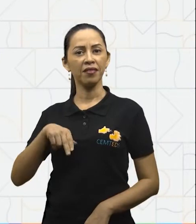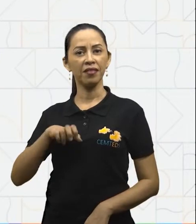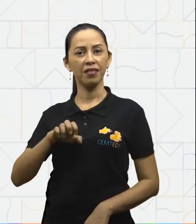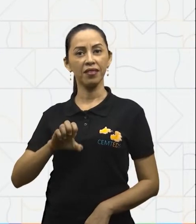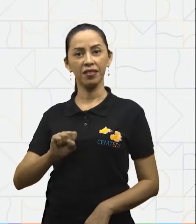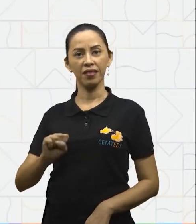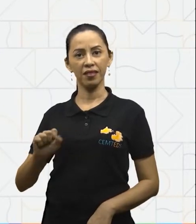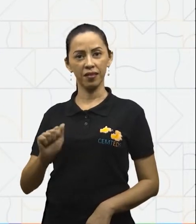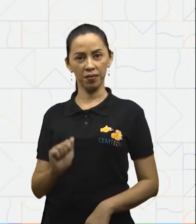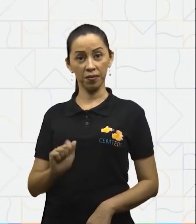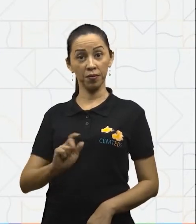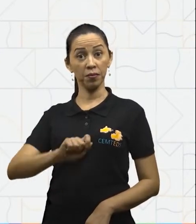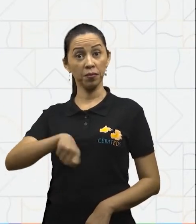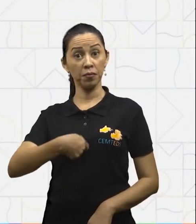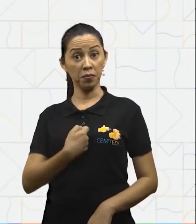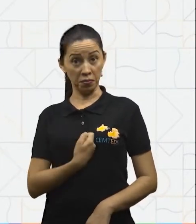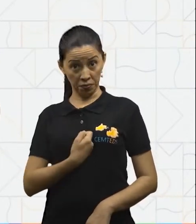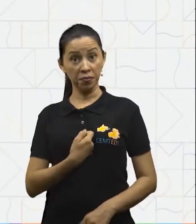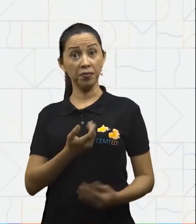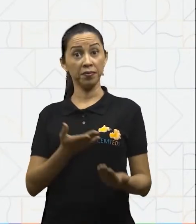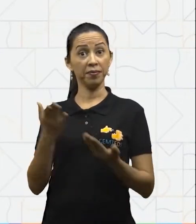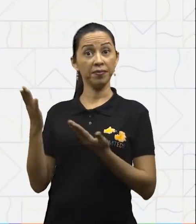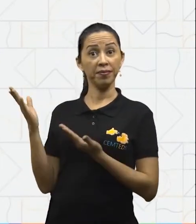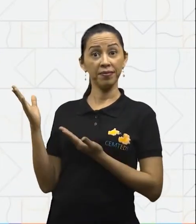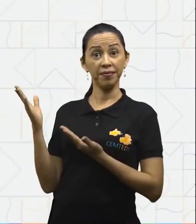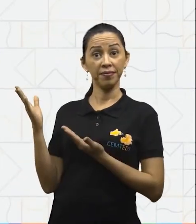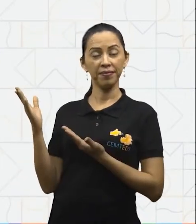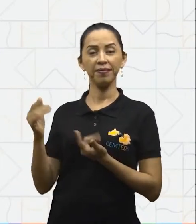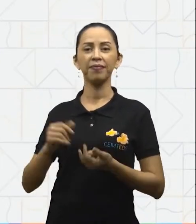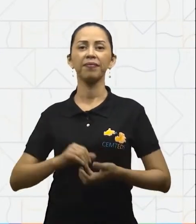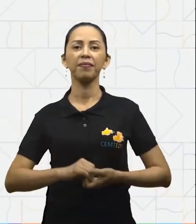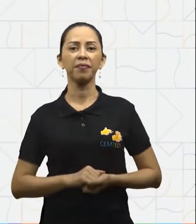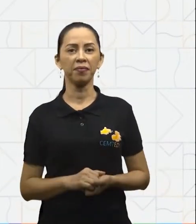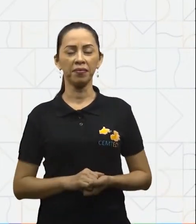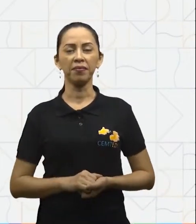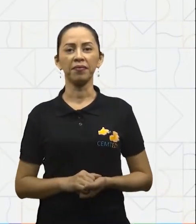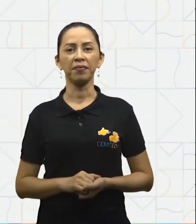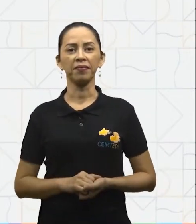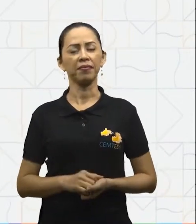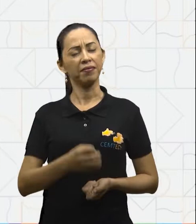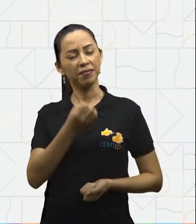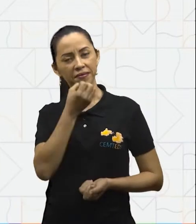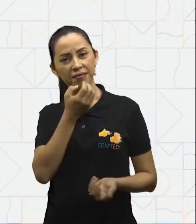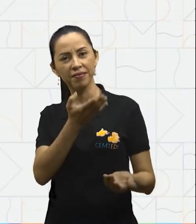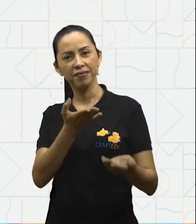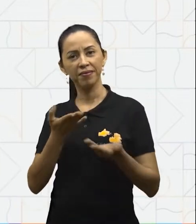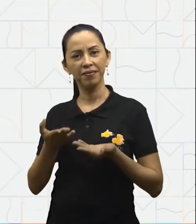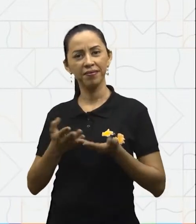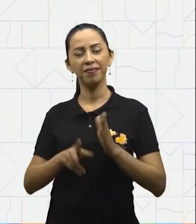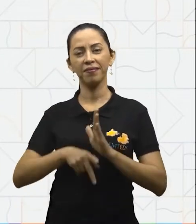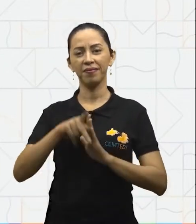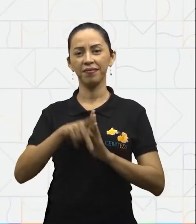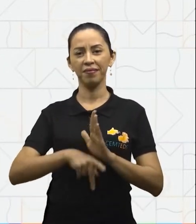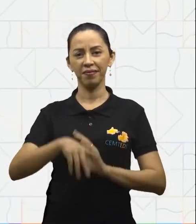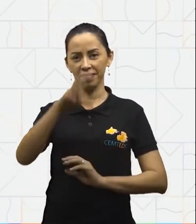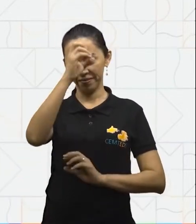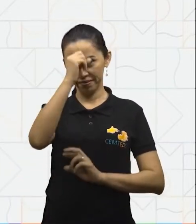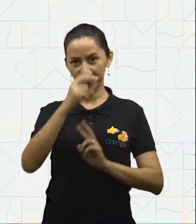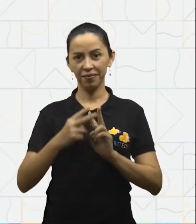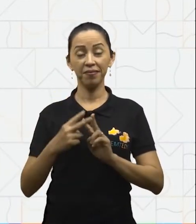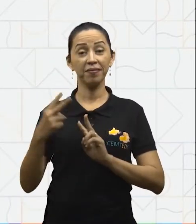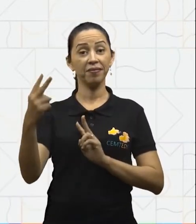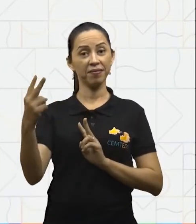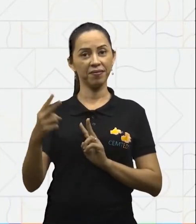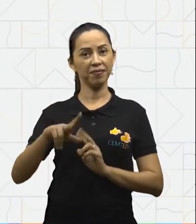comunidade surda é... Muito bem-vindo ao projeto Aprender Além da Escola, um projeto do